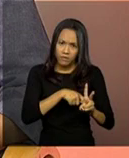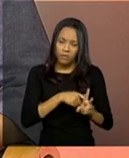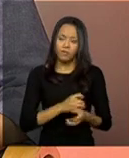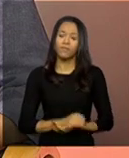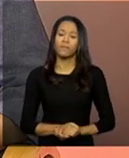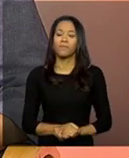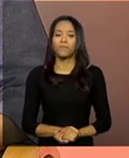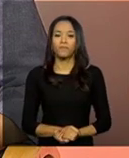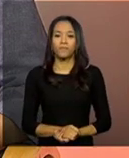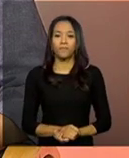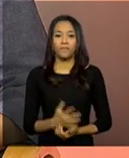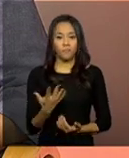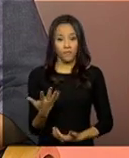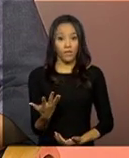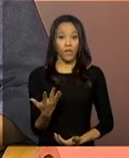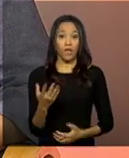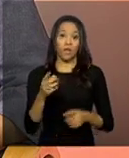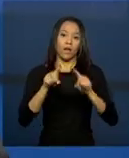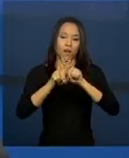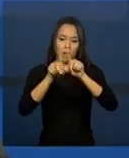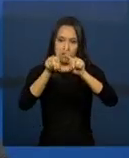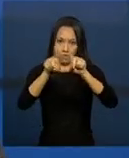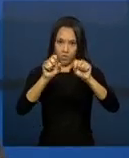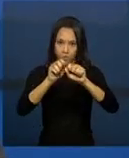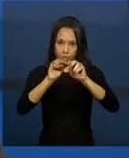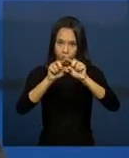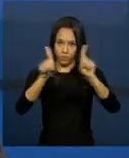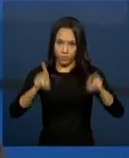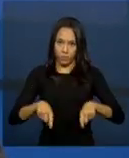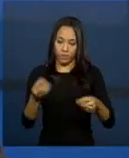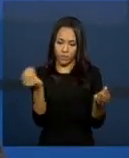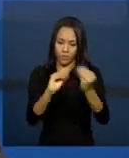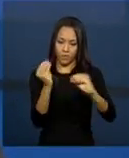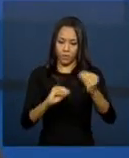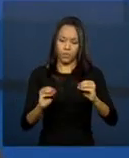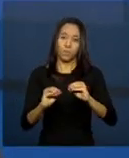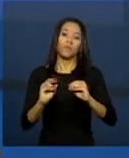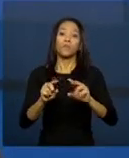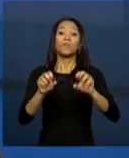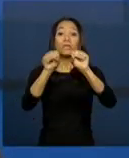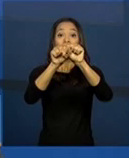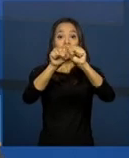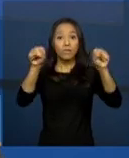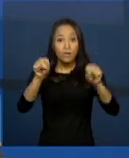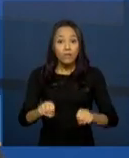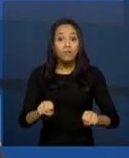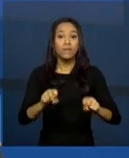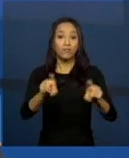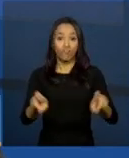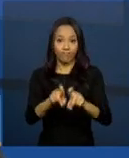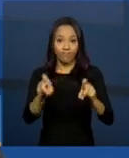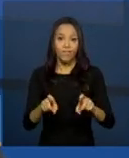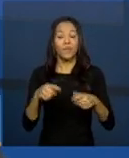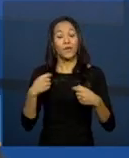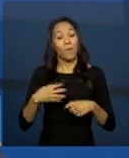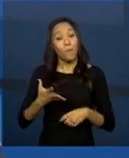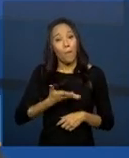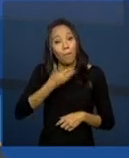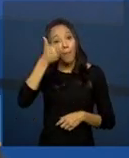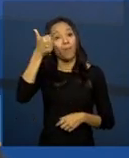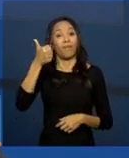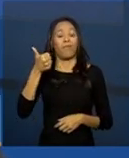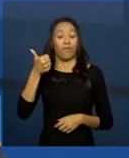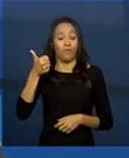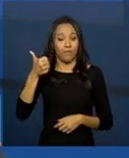Bom, no caso do prontuário eletrônico simplificado, a gente imagina que o ideal seria que isso fosse feito